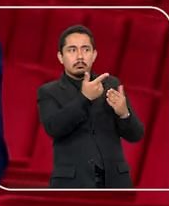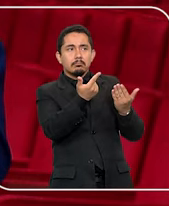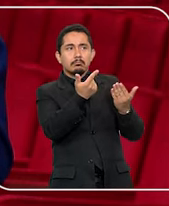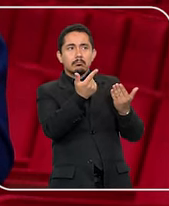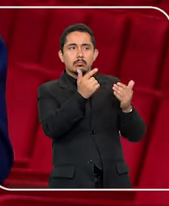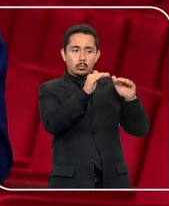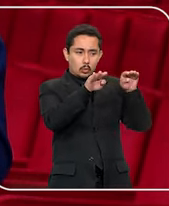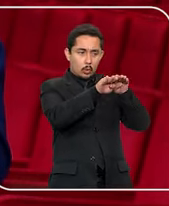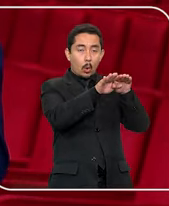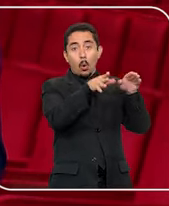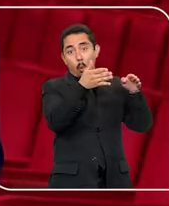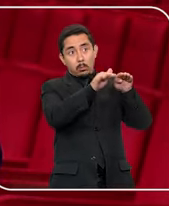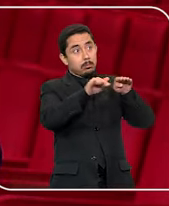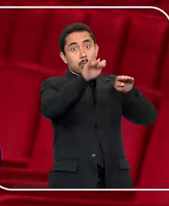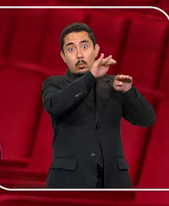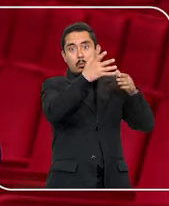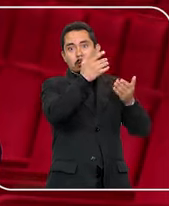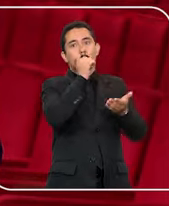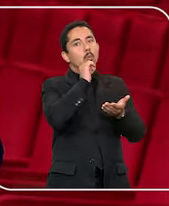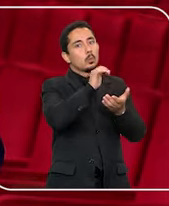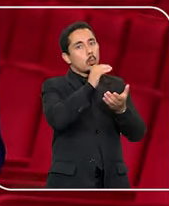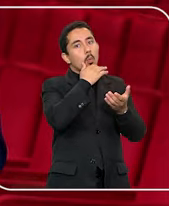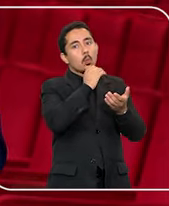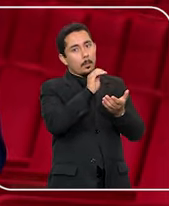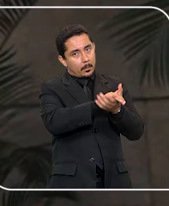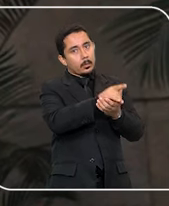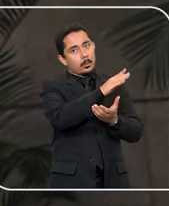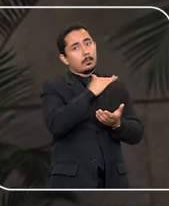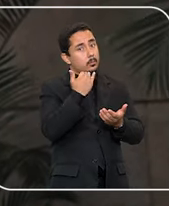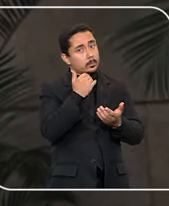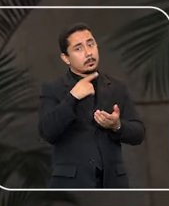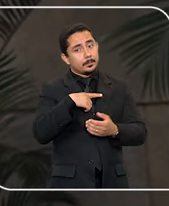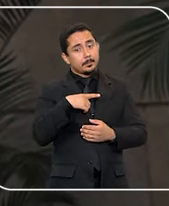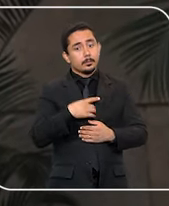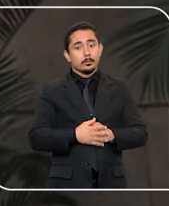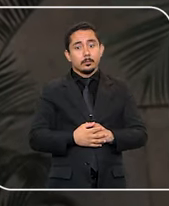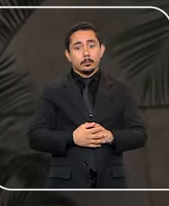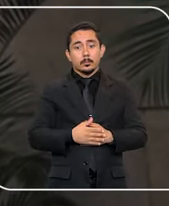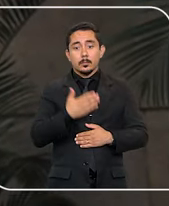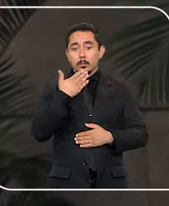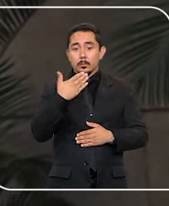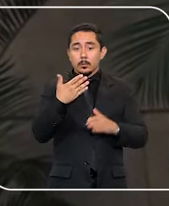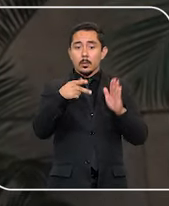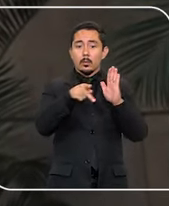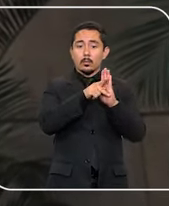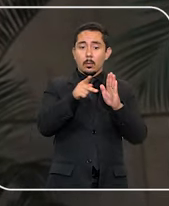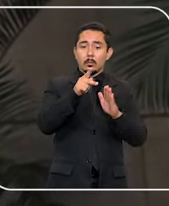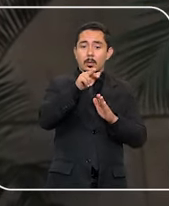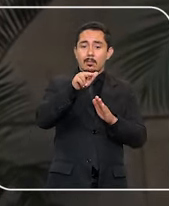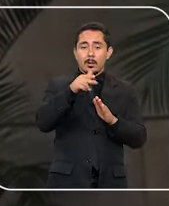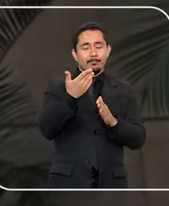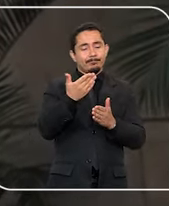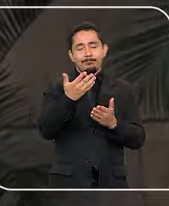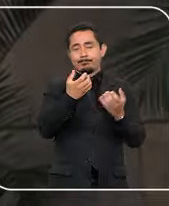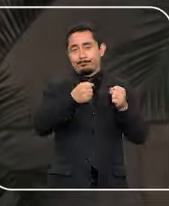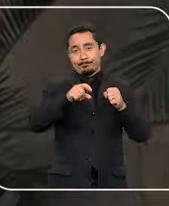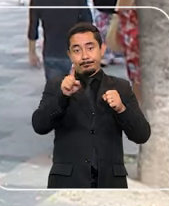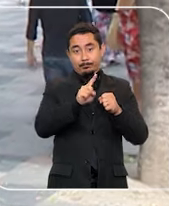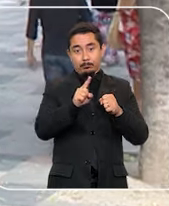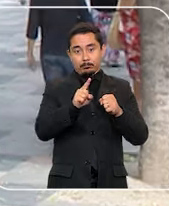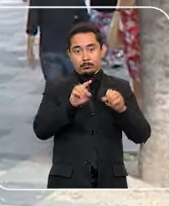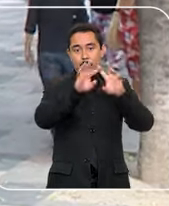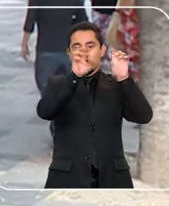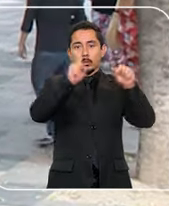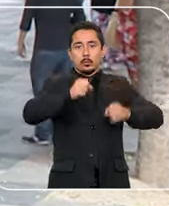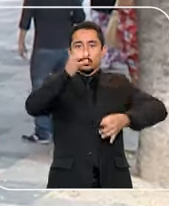padrão semelhante ou superior ao deixado pelo marido. Em primeira e em segunda instância, o pedido dos irmãos foi negado.